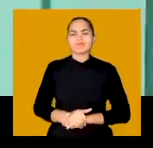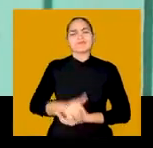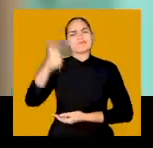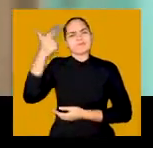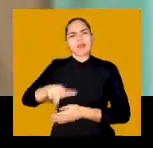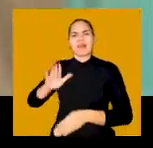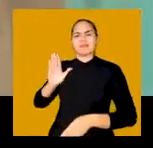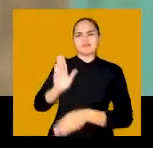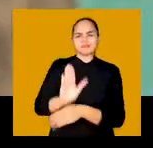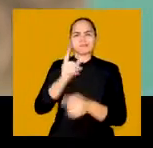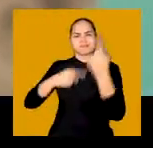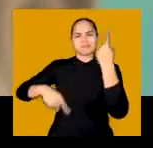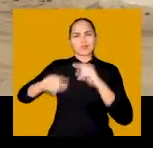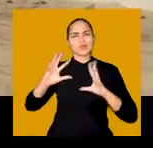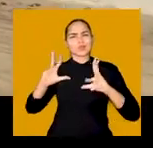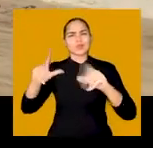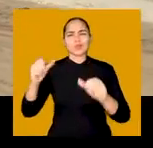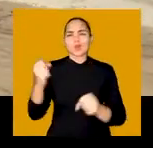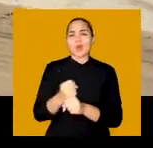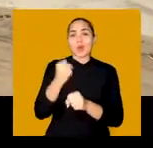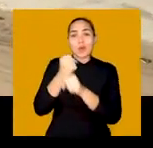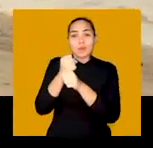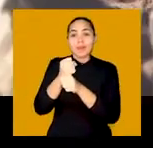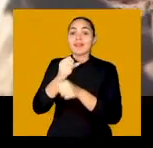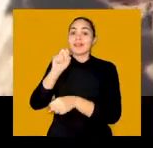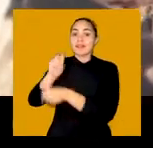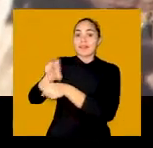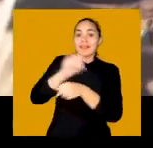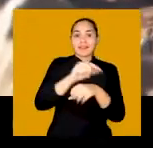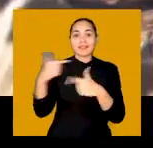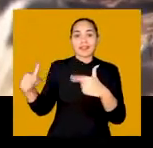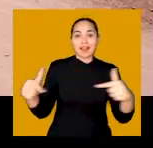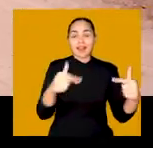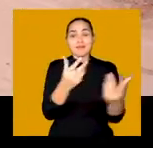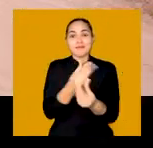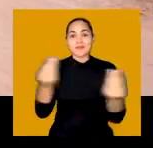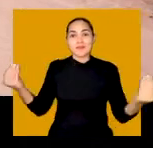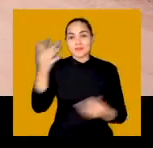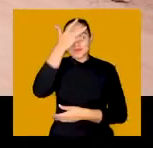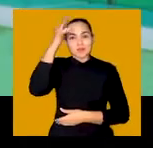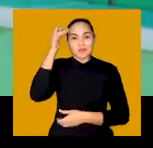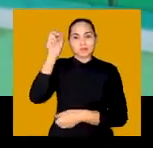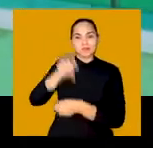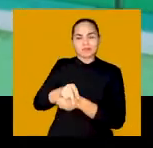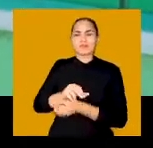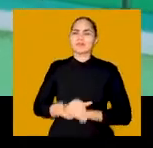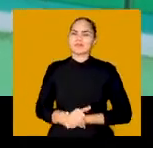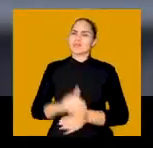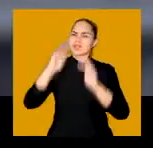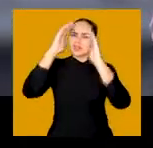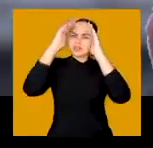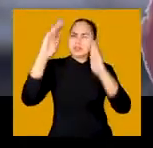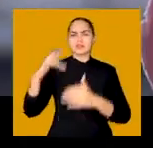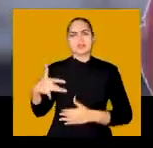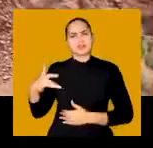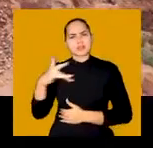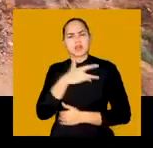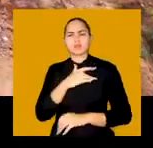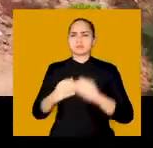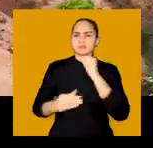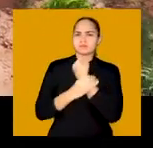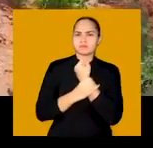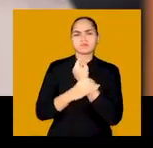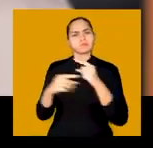continuar nesse ritmo. Todas essas obras geram empregos, milhares de empregos. Isso é dignidade, saúde,